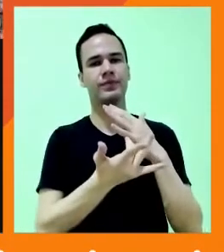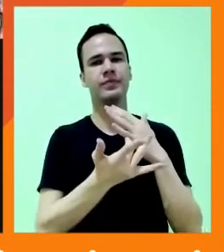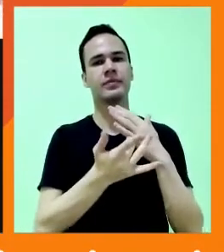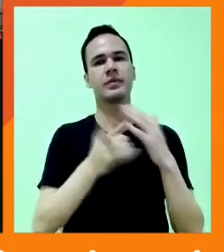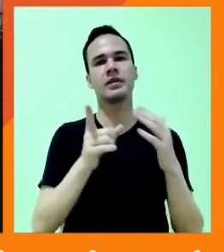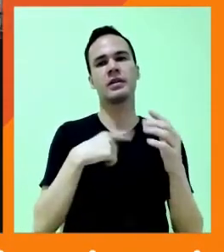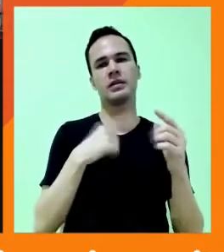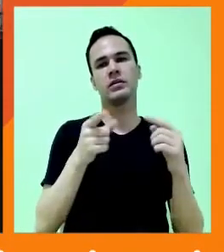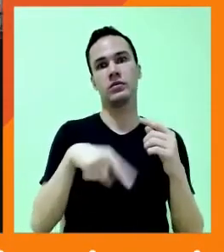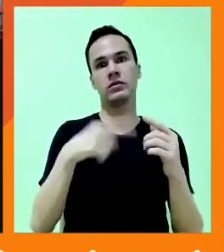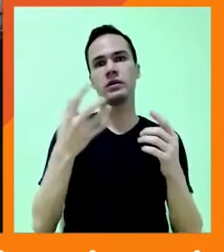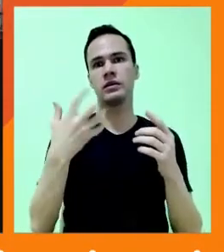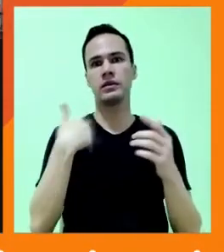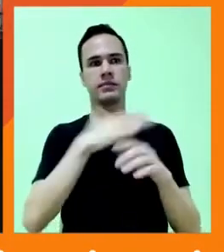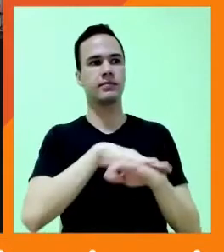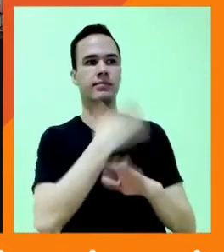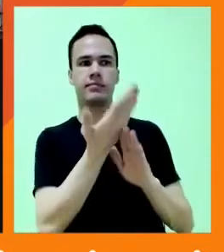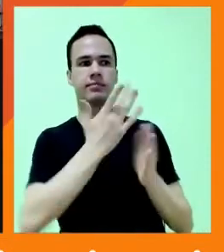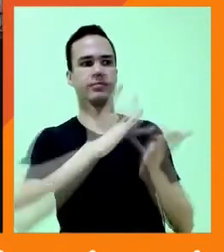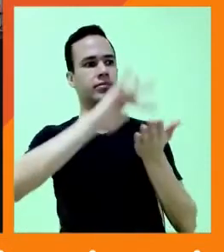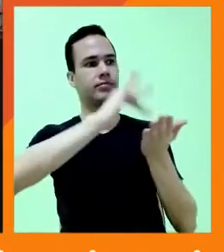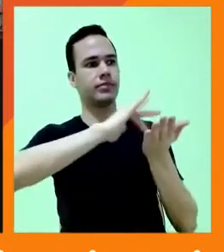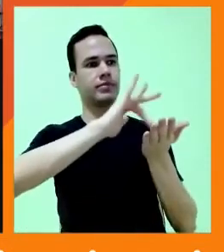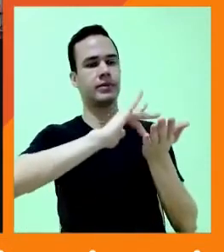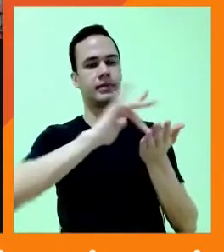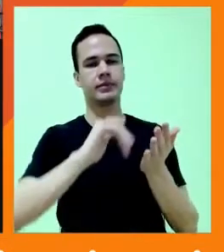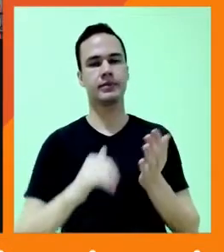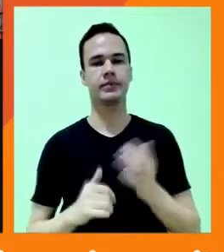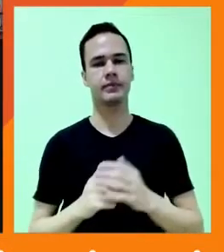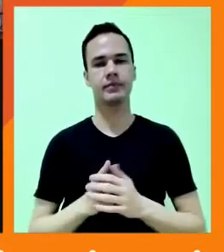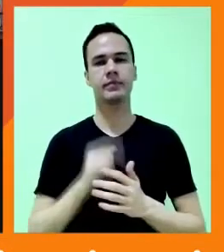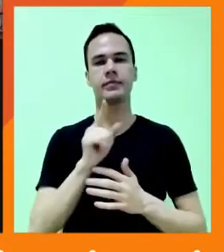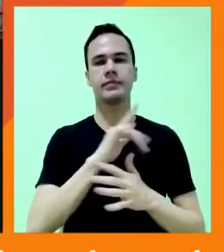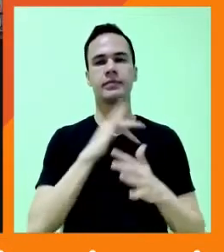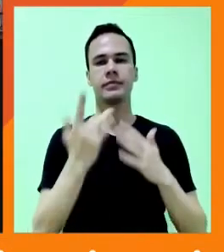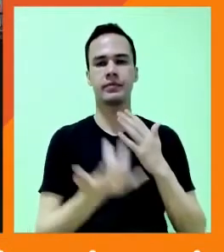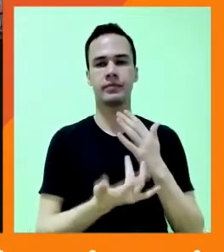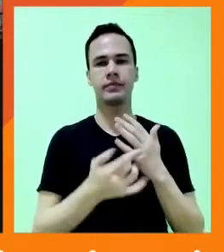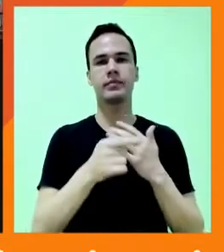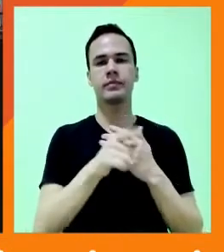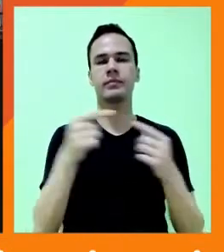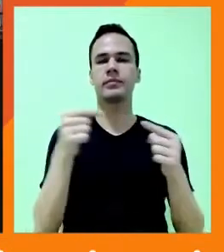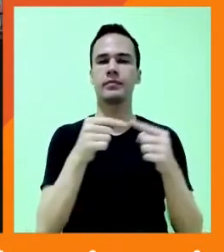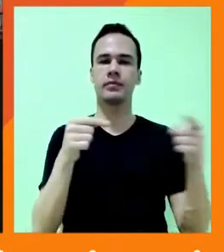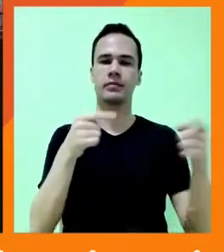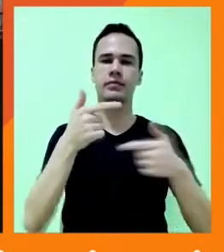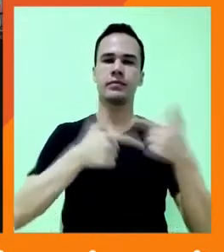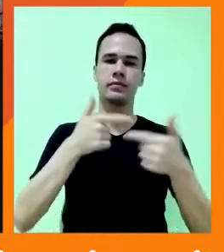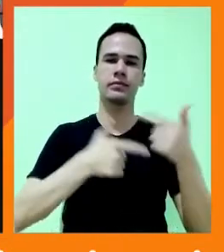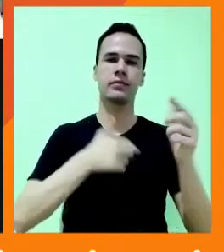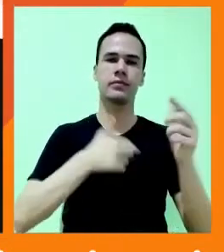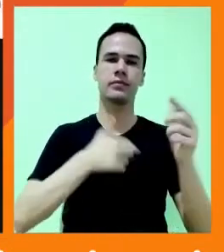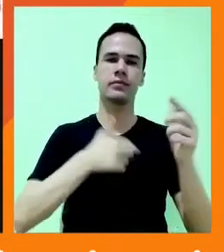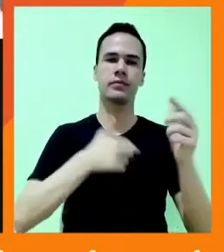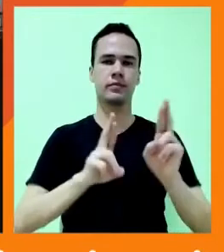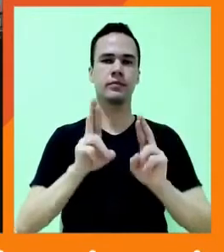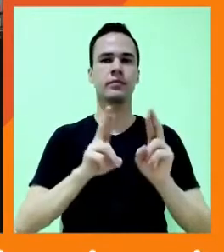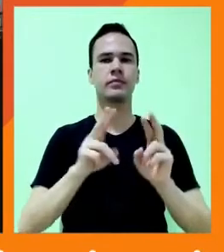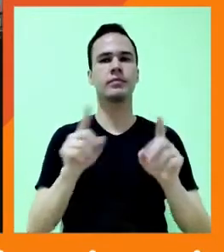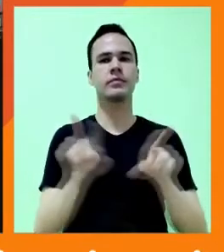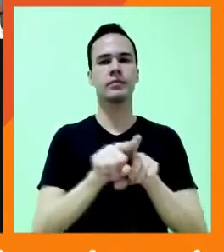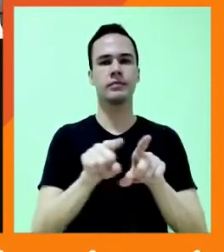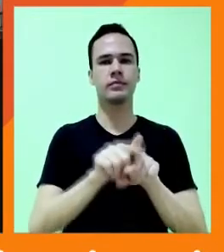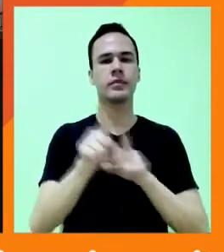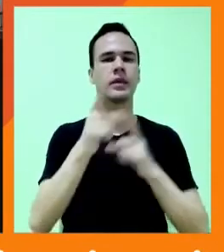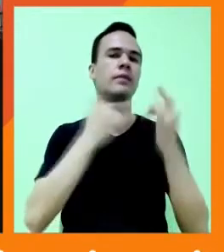a gente passe tanto tempo assim. E as redes, elas viraram sinônimo de trabalho, de relações, elas viraram fonte de informação,